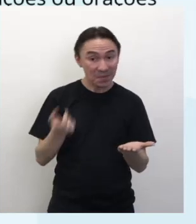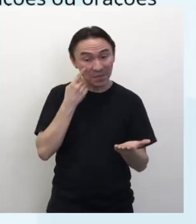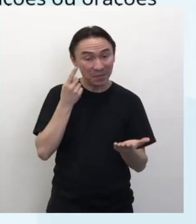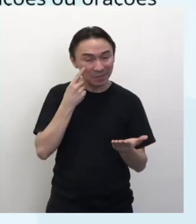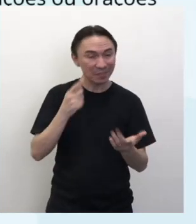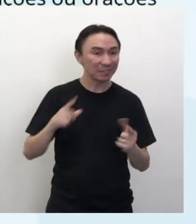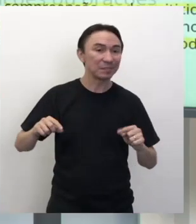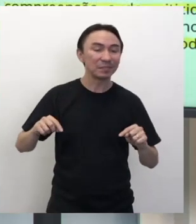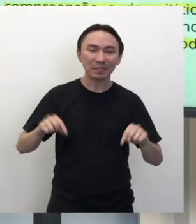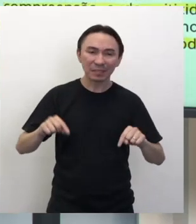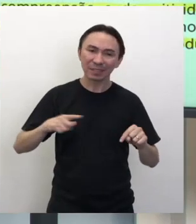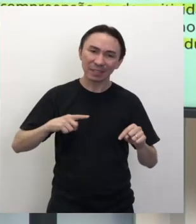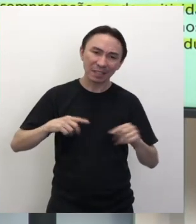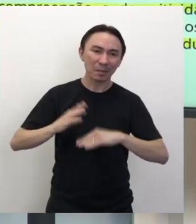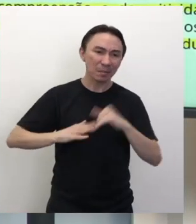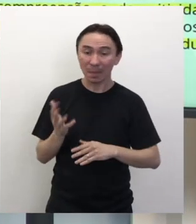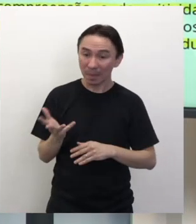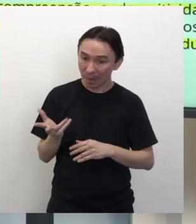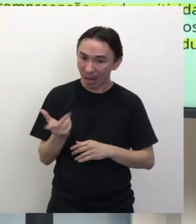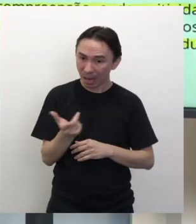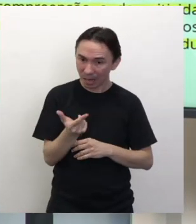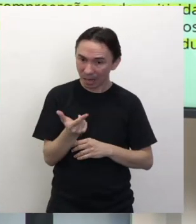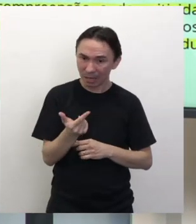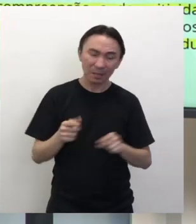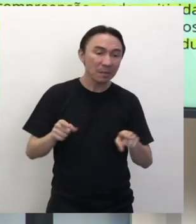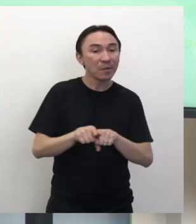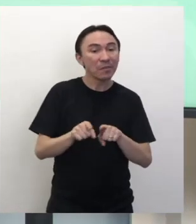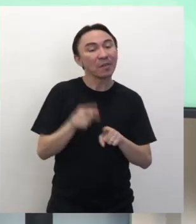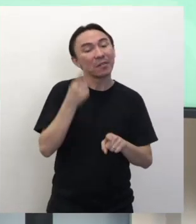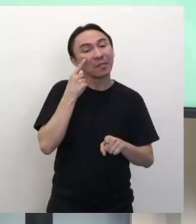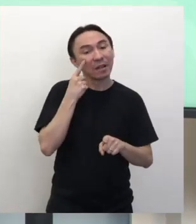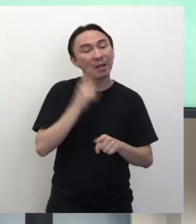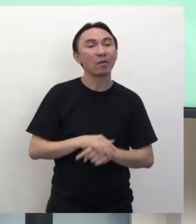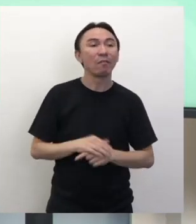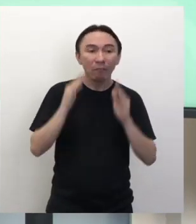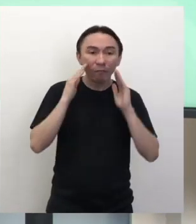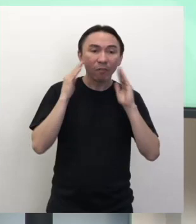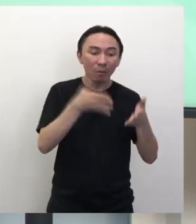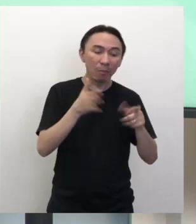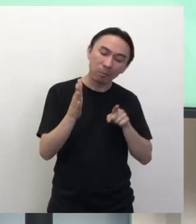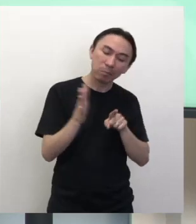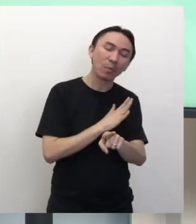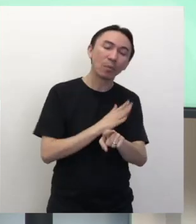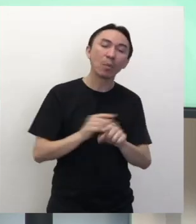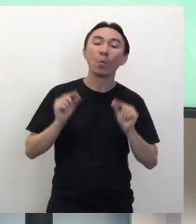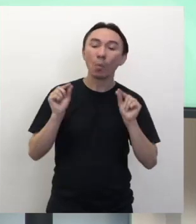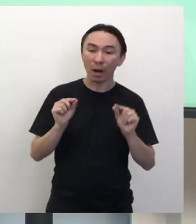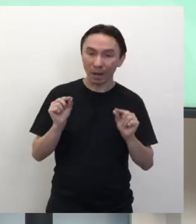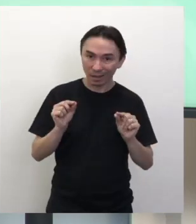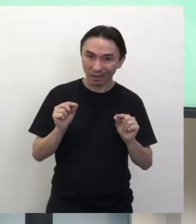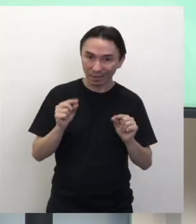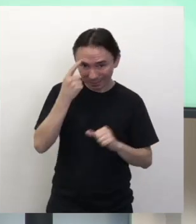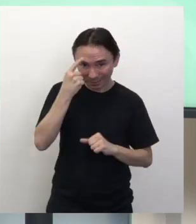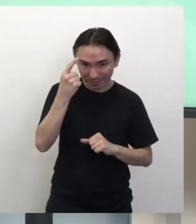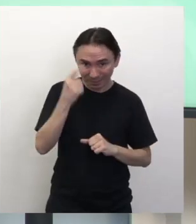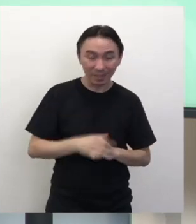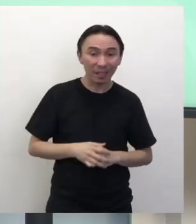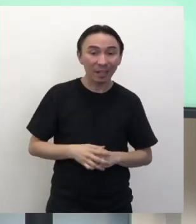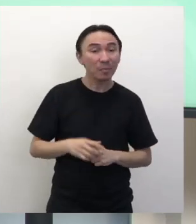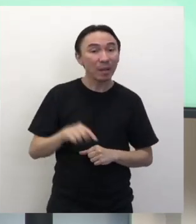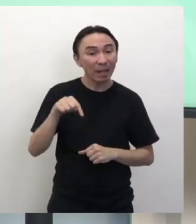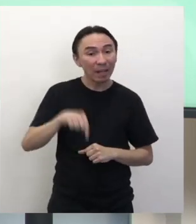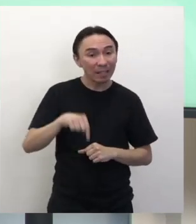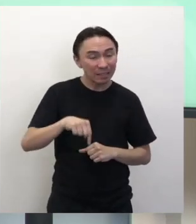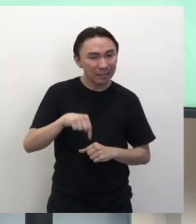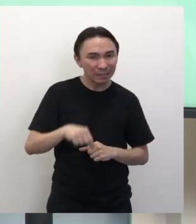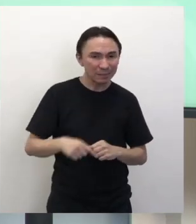da habilidade, gente precisa focar qual é a questão que vai ser trabalhada aí. Ah, lembrando que essa questão,